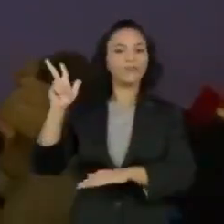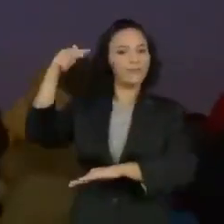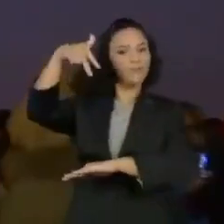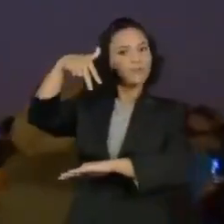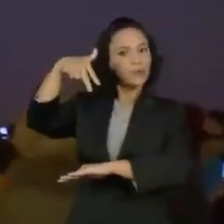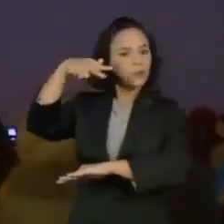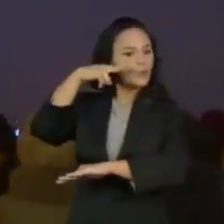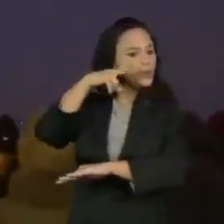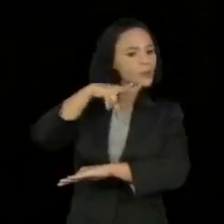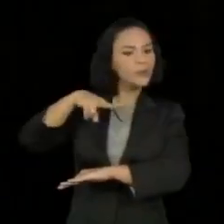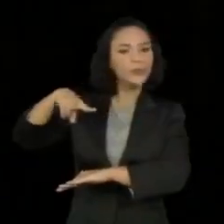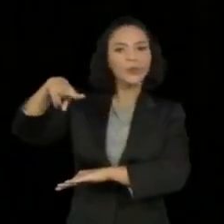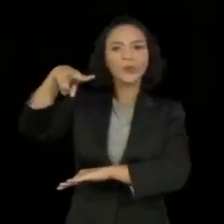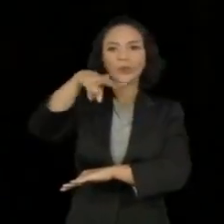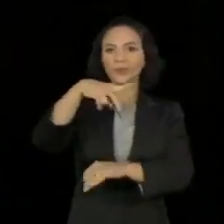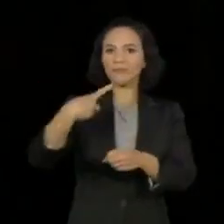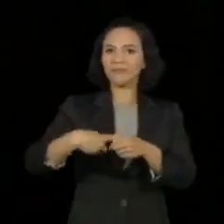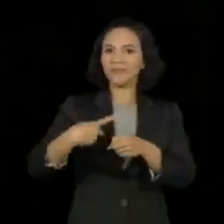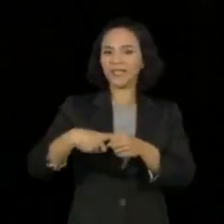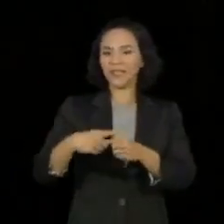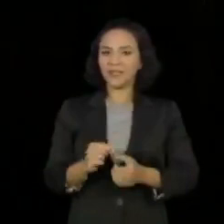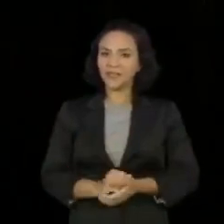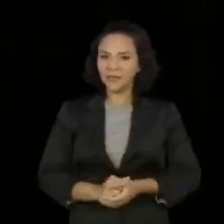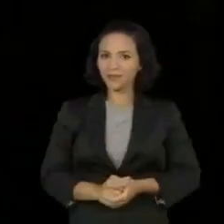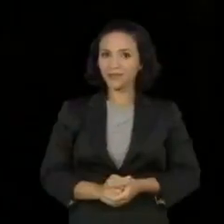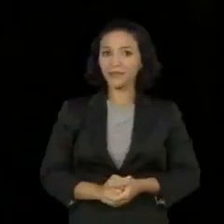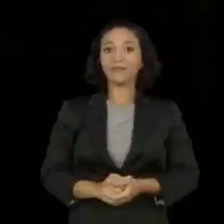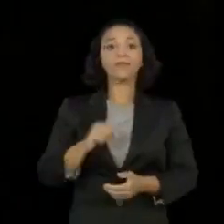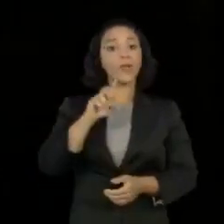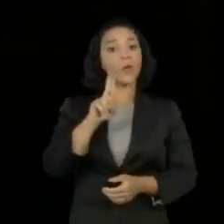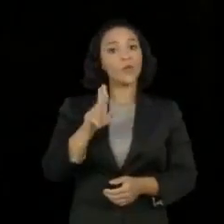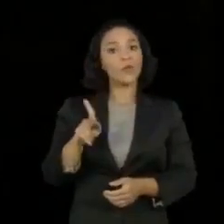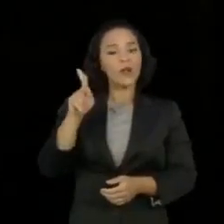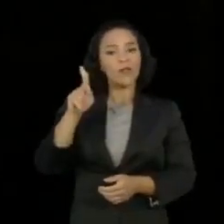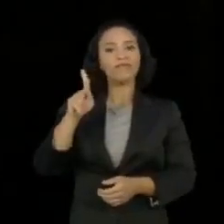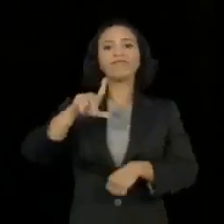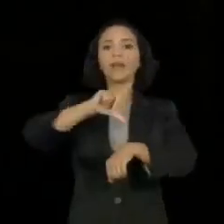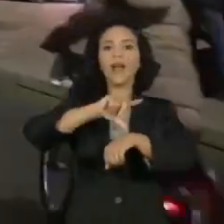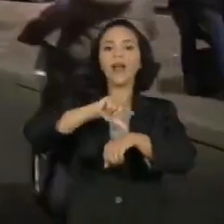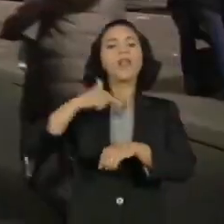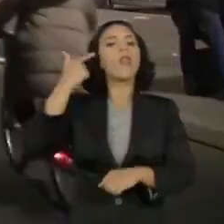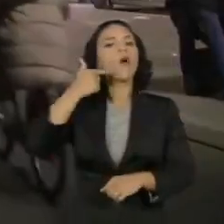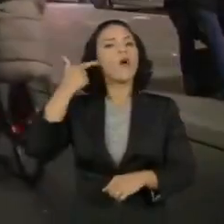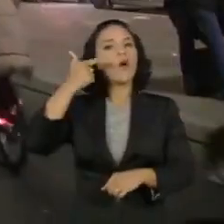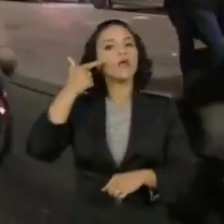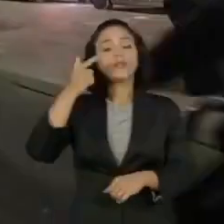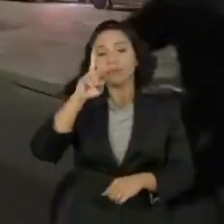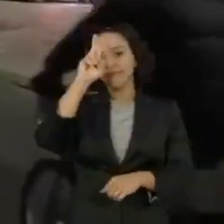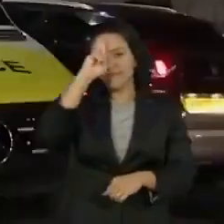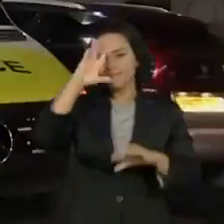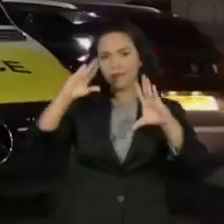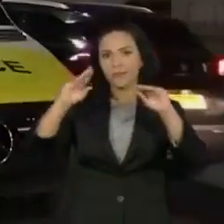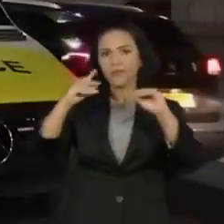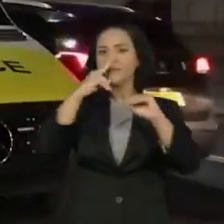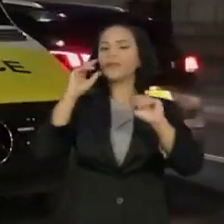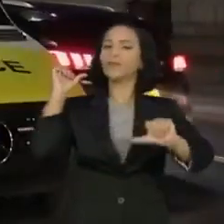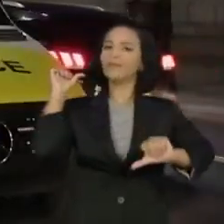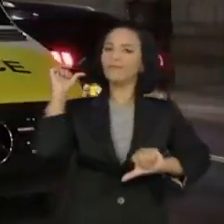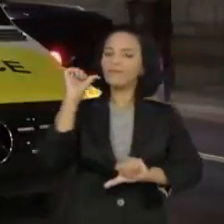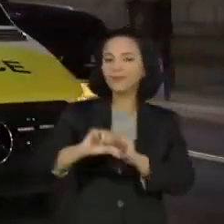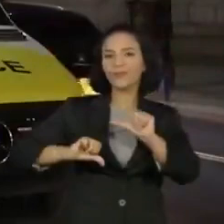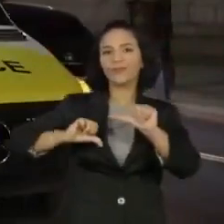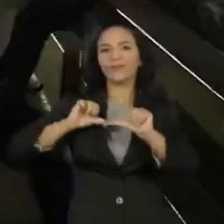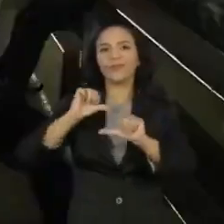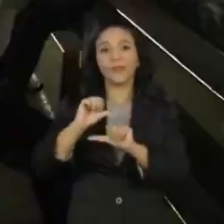panorâmica para a cidade. No Reino Unido, o Big Bang tocou à meia-noite para marcar o fim do ano e do período de